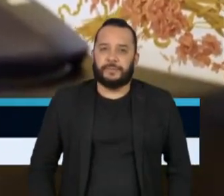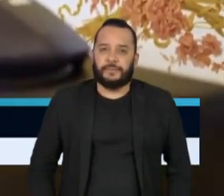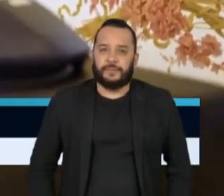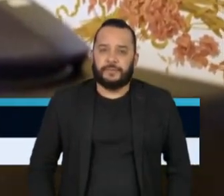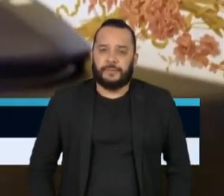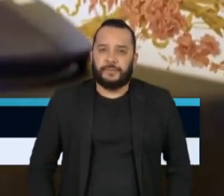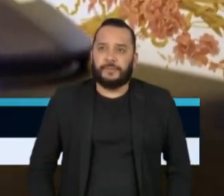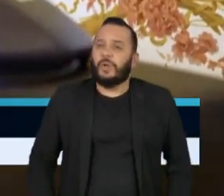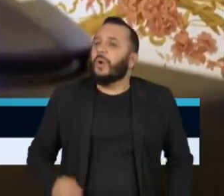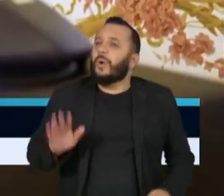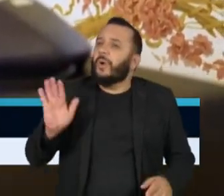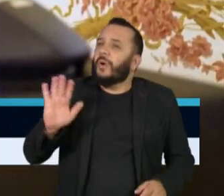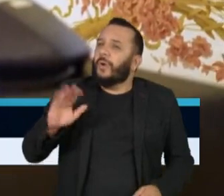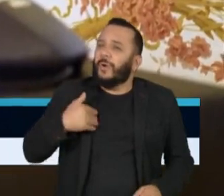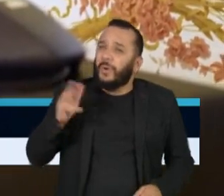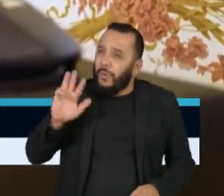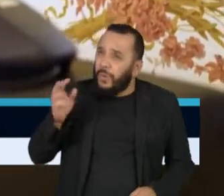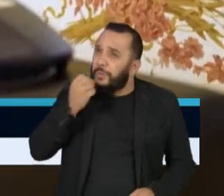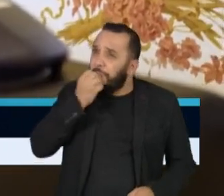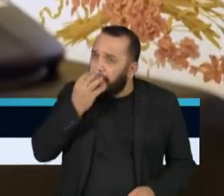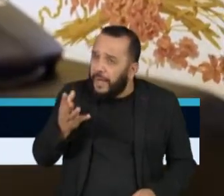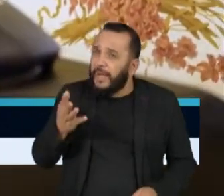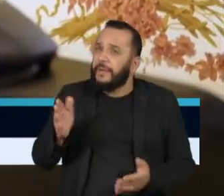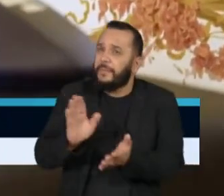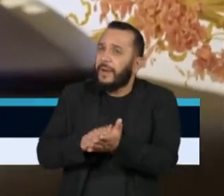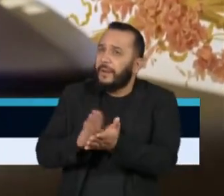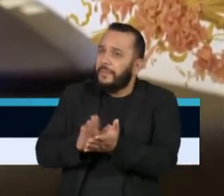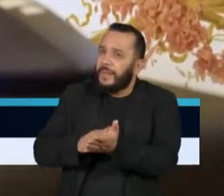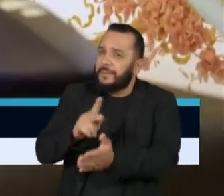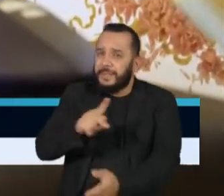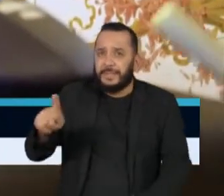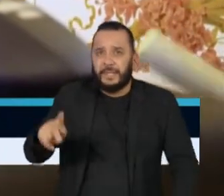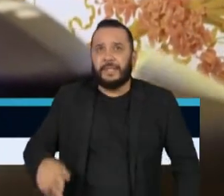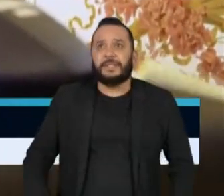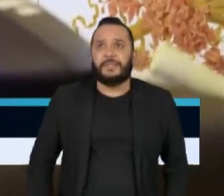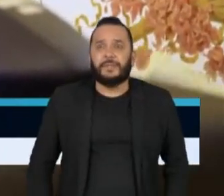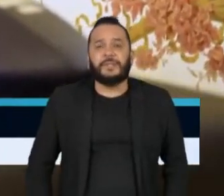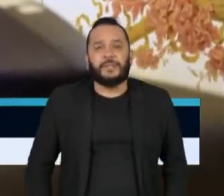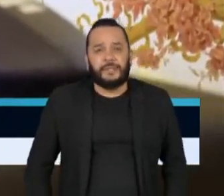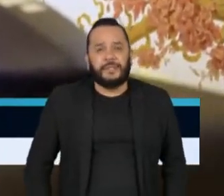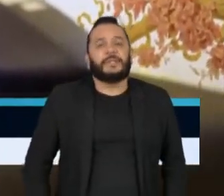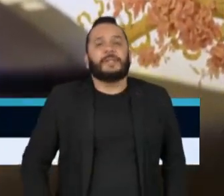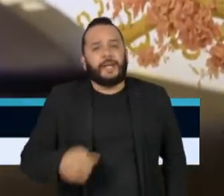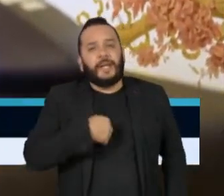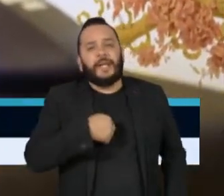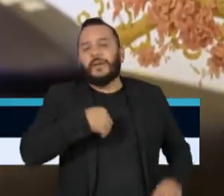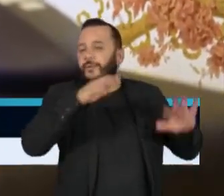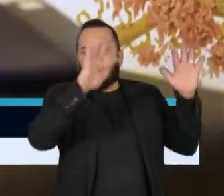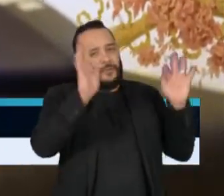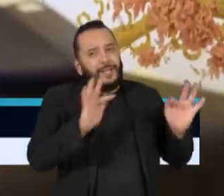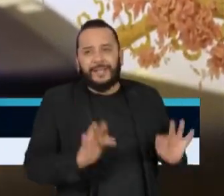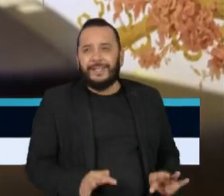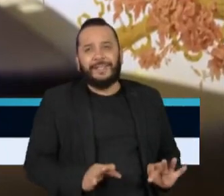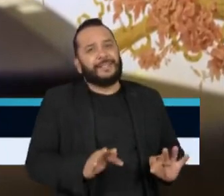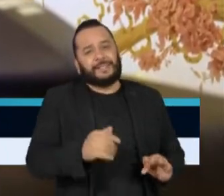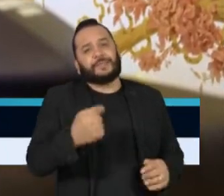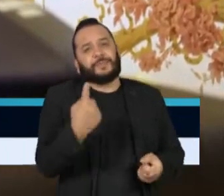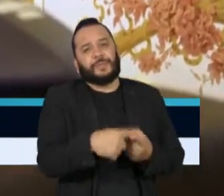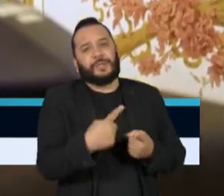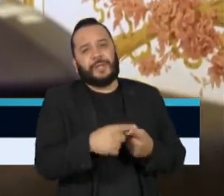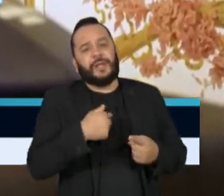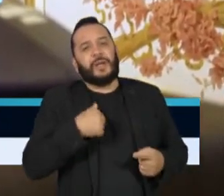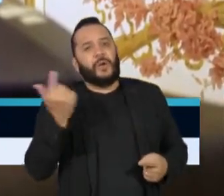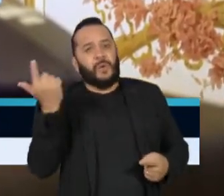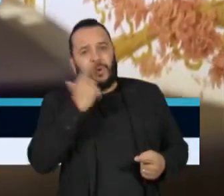Lula, como vai? Felicidade? Parabéns, presidente. Estamos vivendo um dia muito feliz porque conseguimos